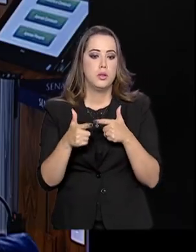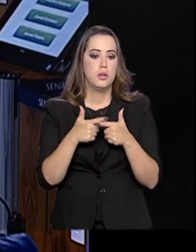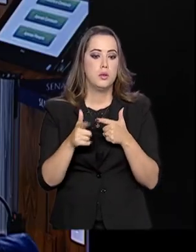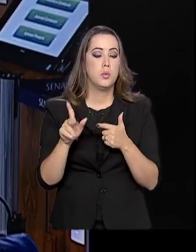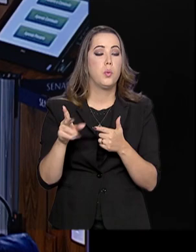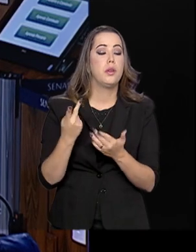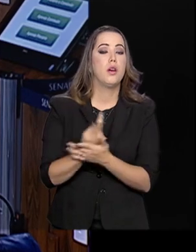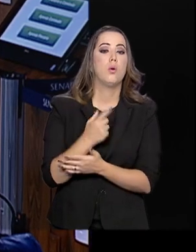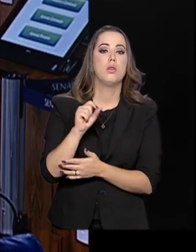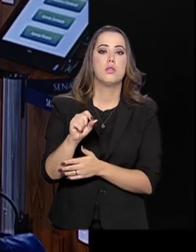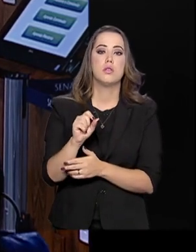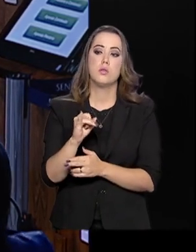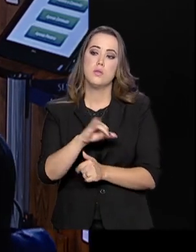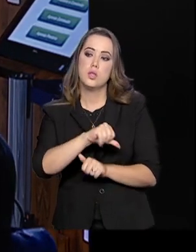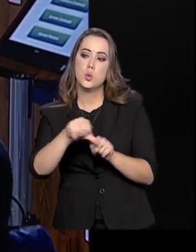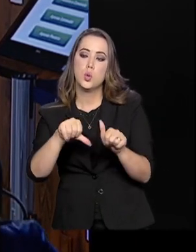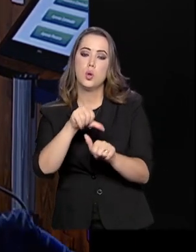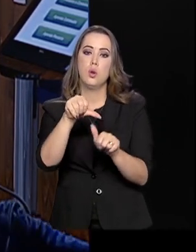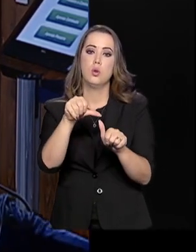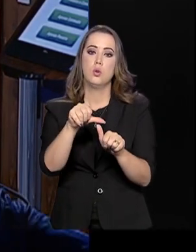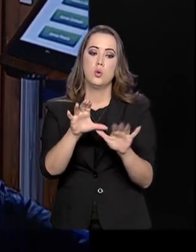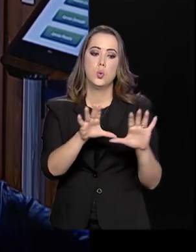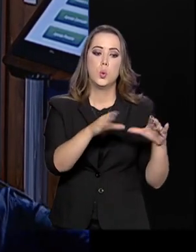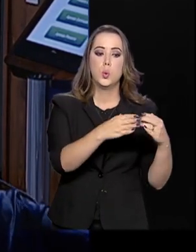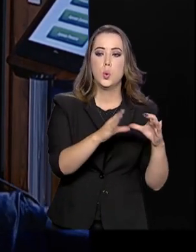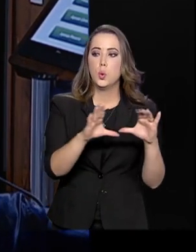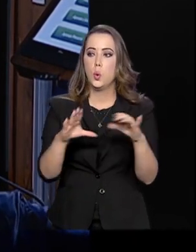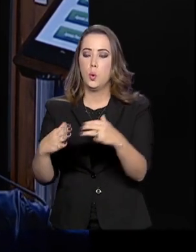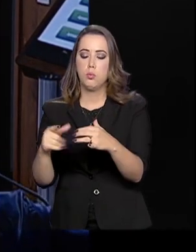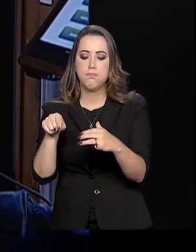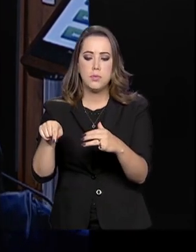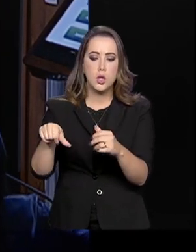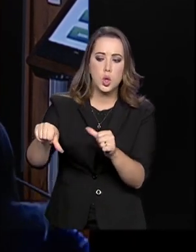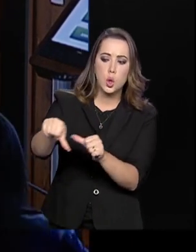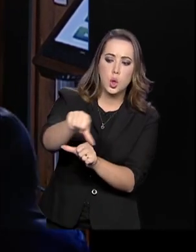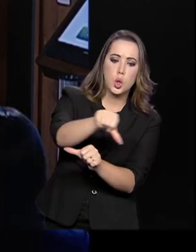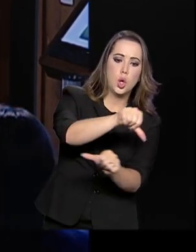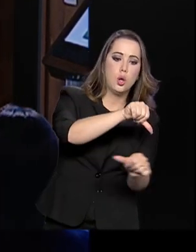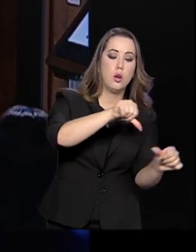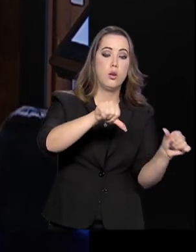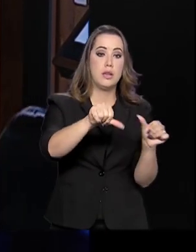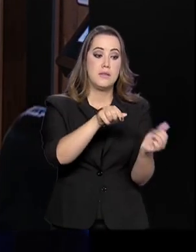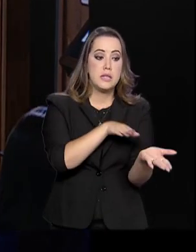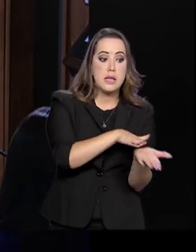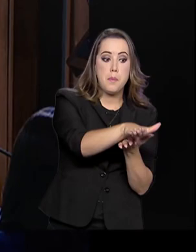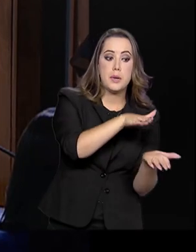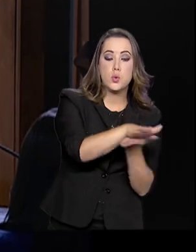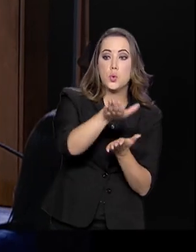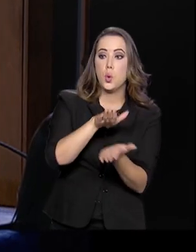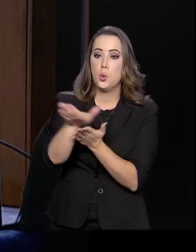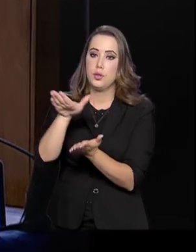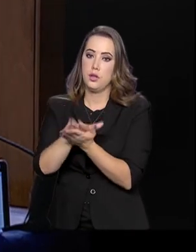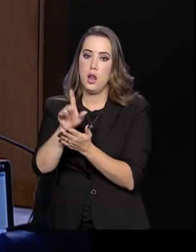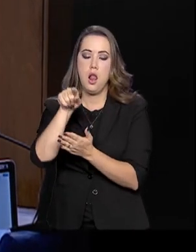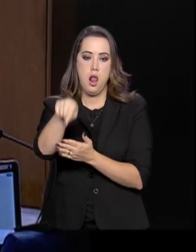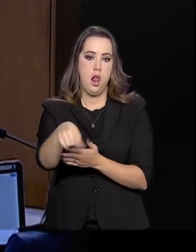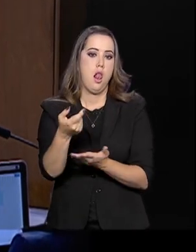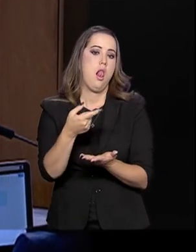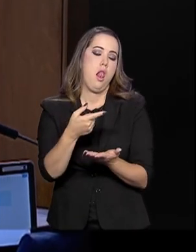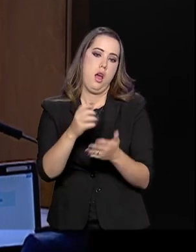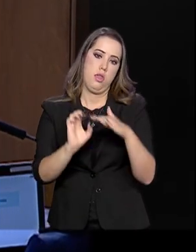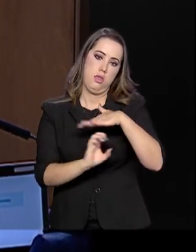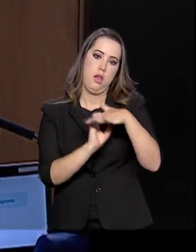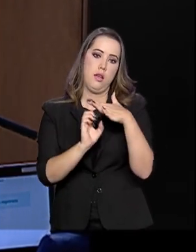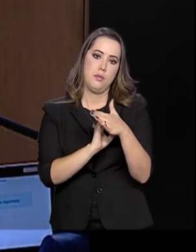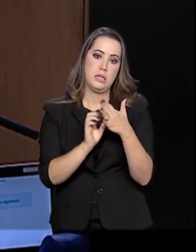Quando você troca os grupos, às vezes a máquina da impressora, da gráfica contratada,